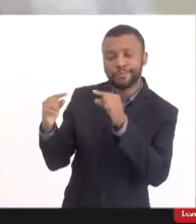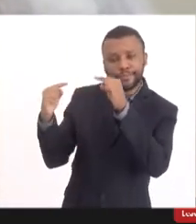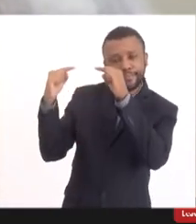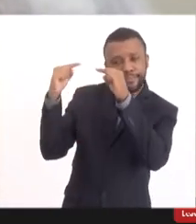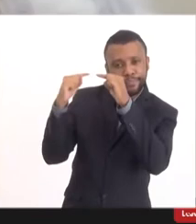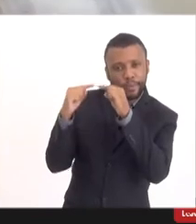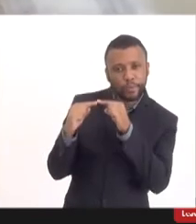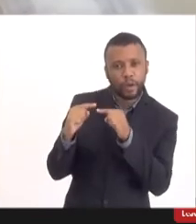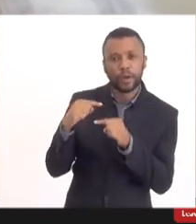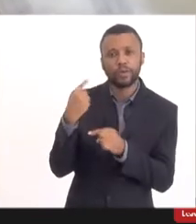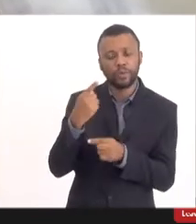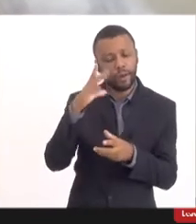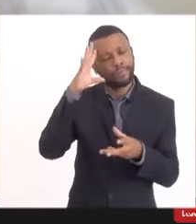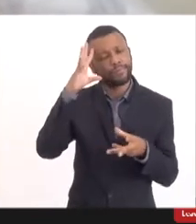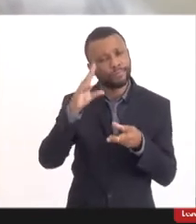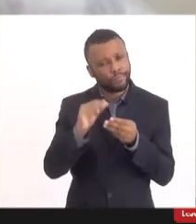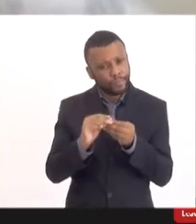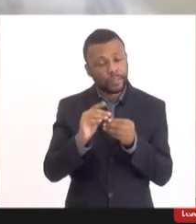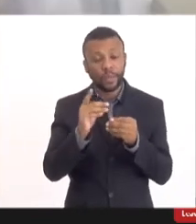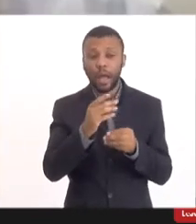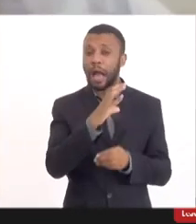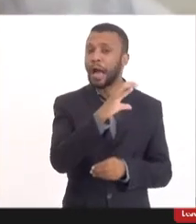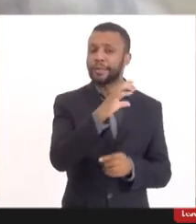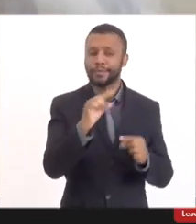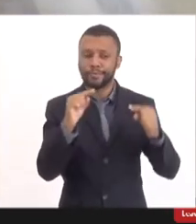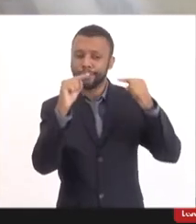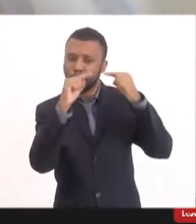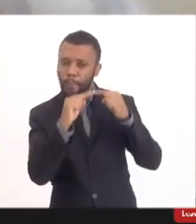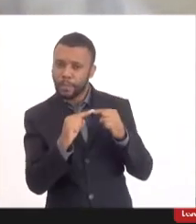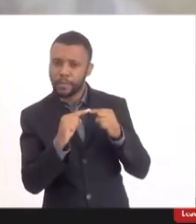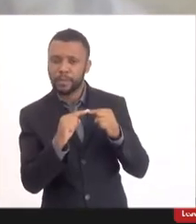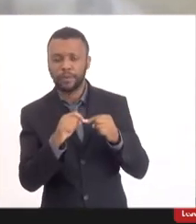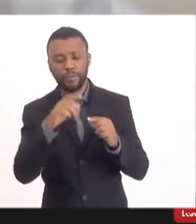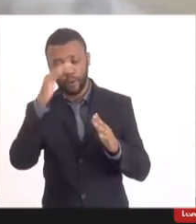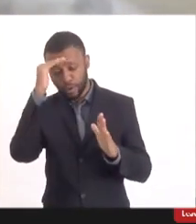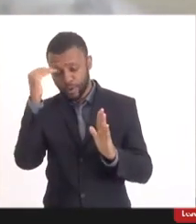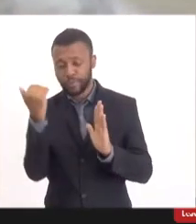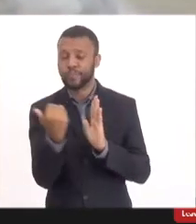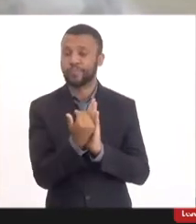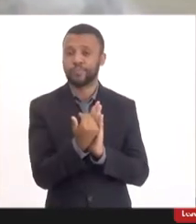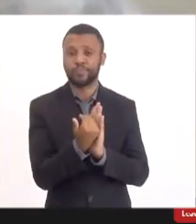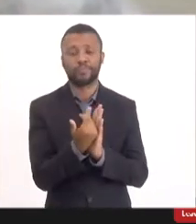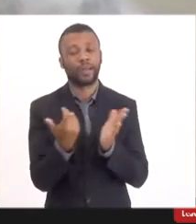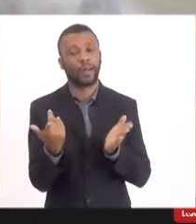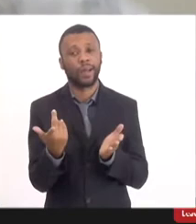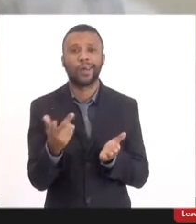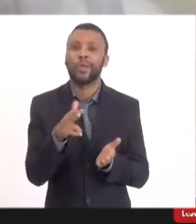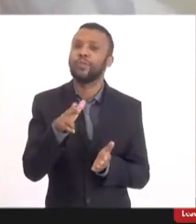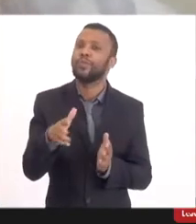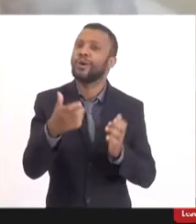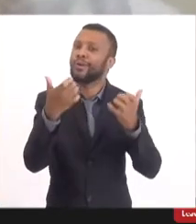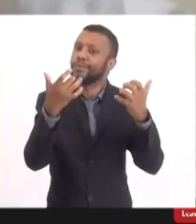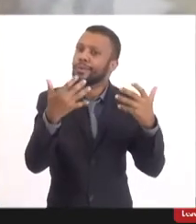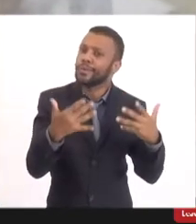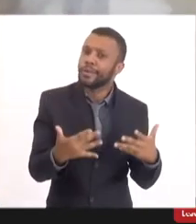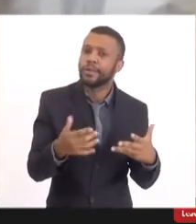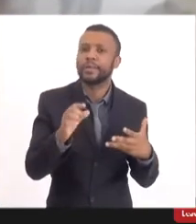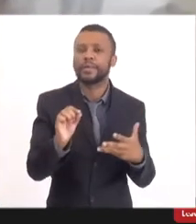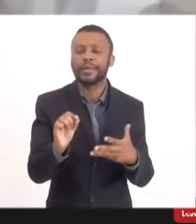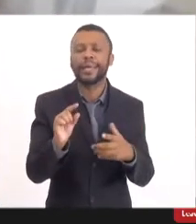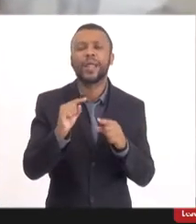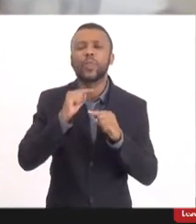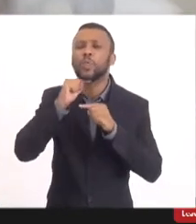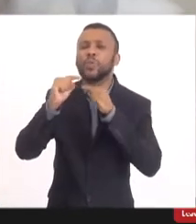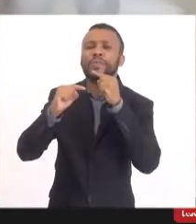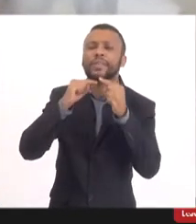que é coerente com a ciência e foi o que a gente seguiu. Não estou dizendo que aqui colocando em